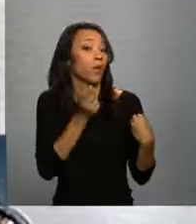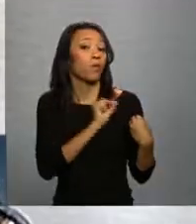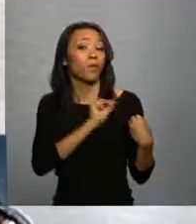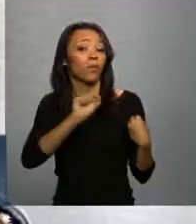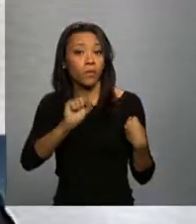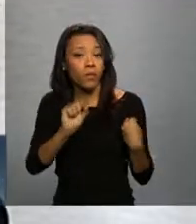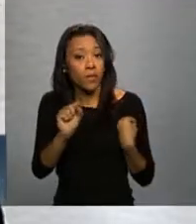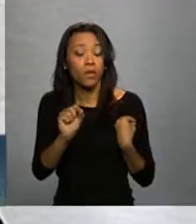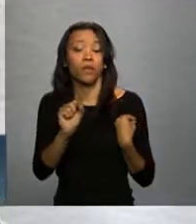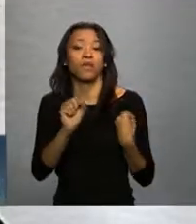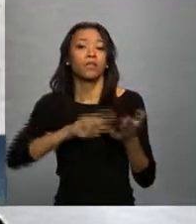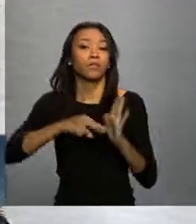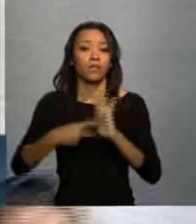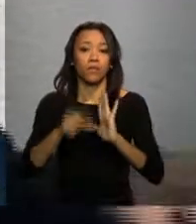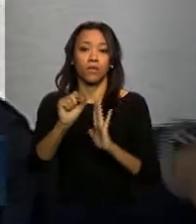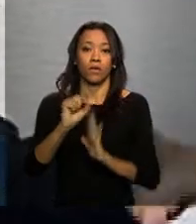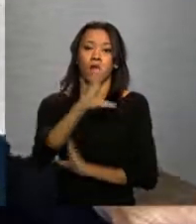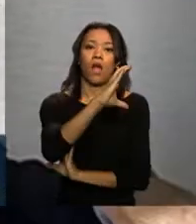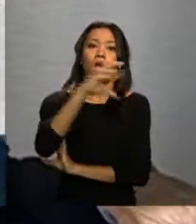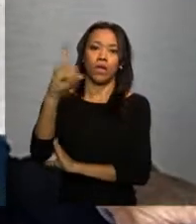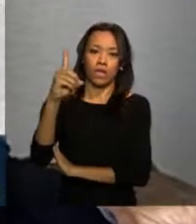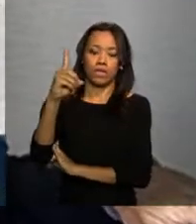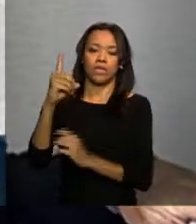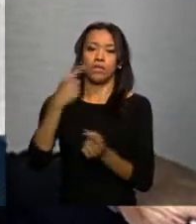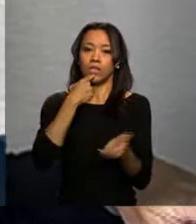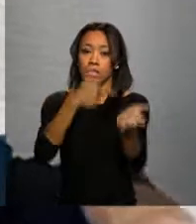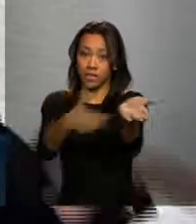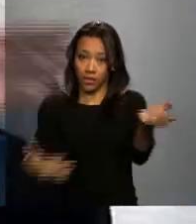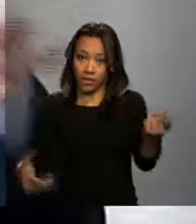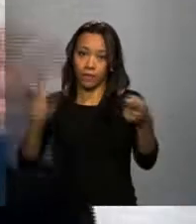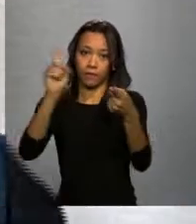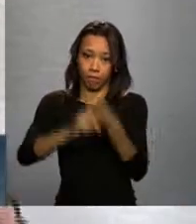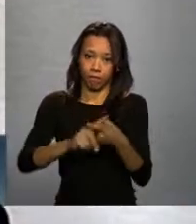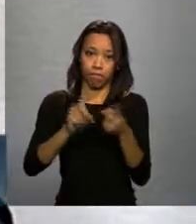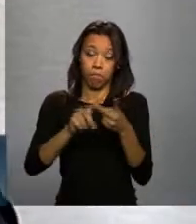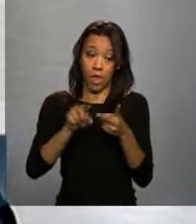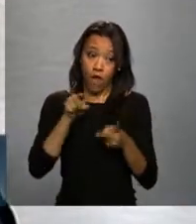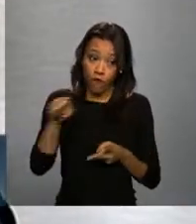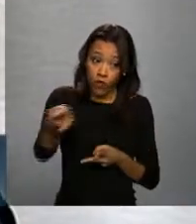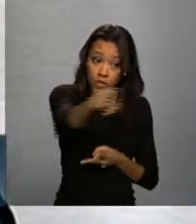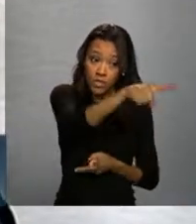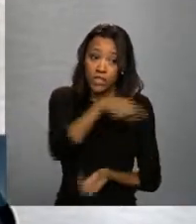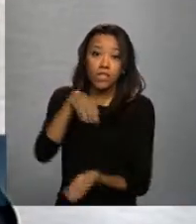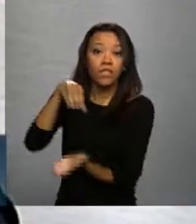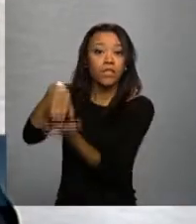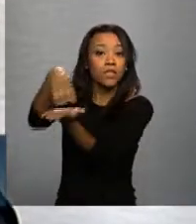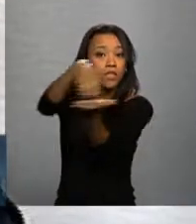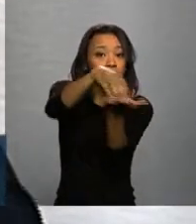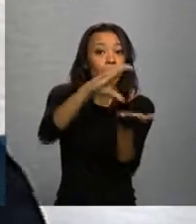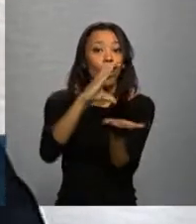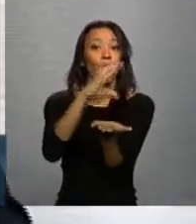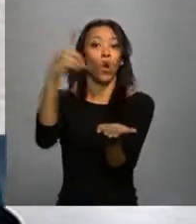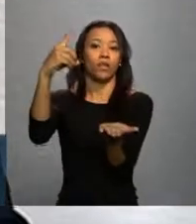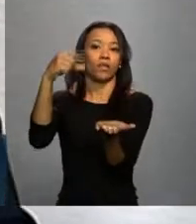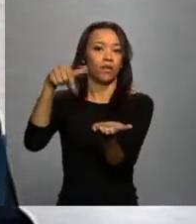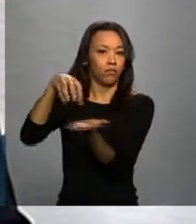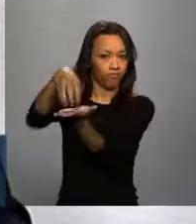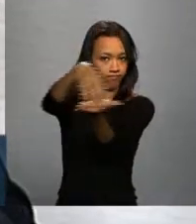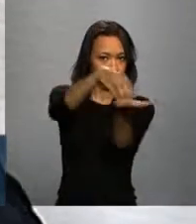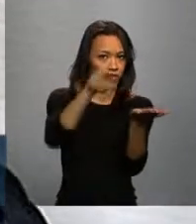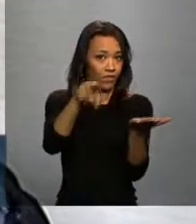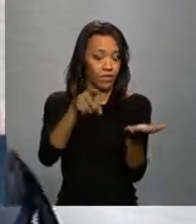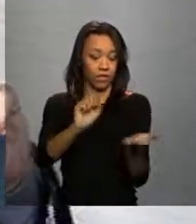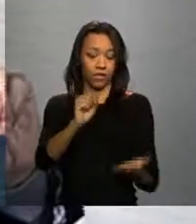significa que a coordenação de sangue, a SAS, vocês que coordenam as hemo-redes, terão que fazer um duplo papel,